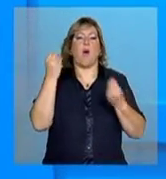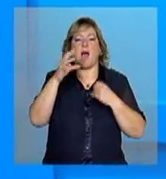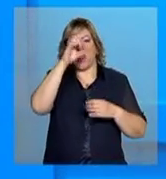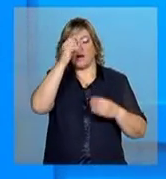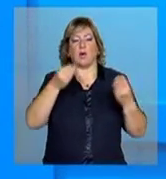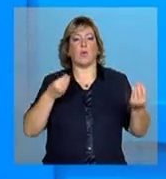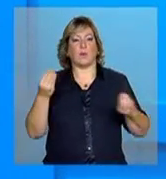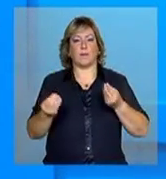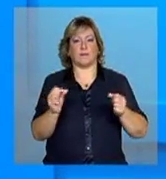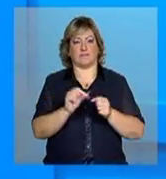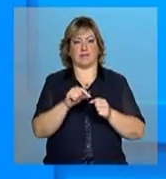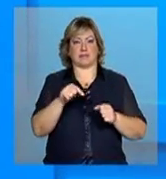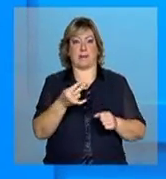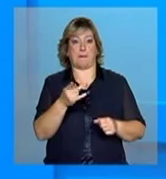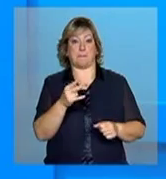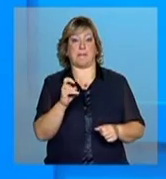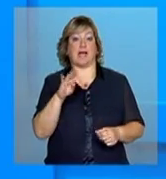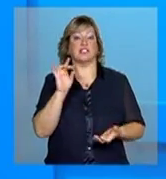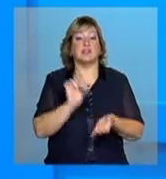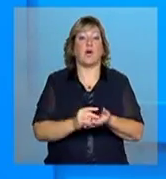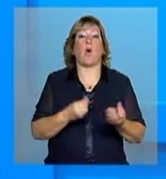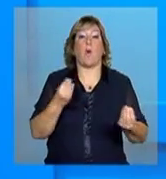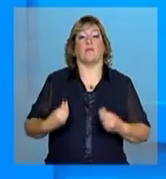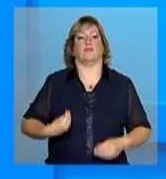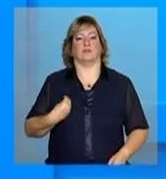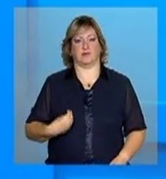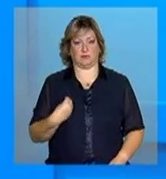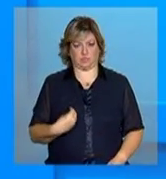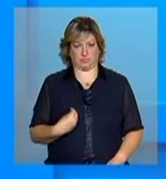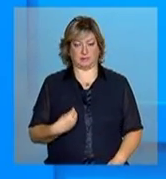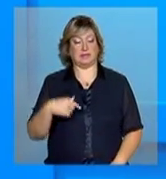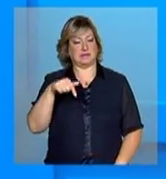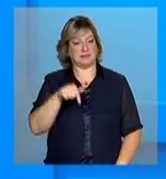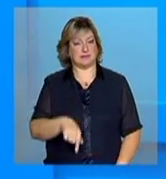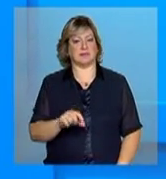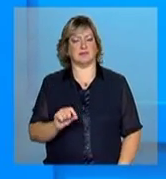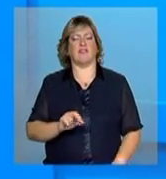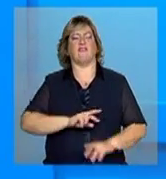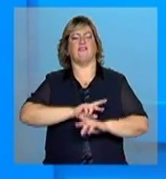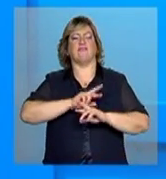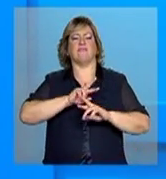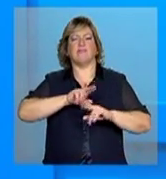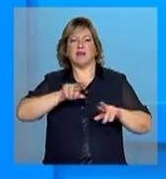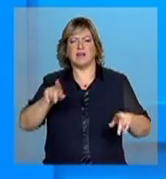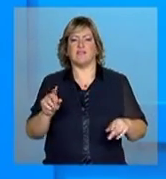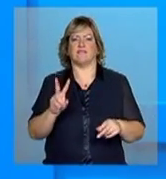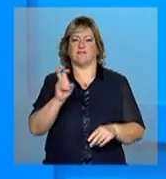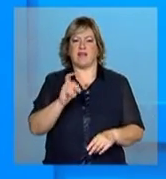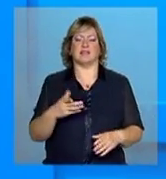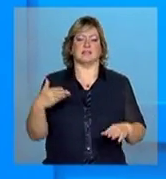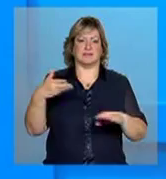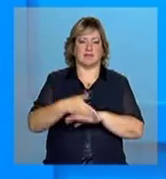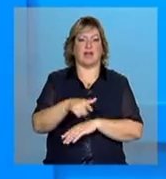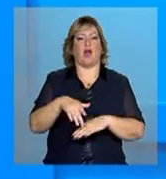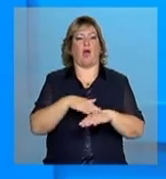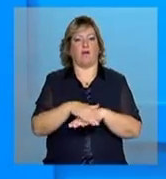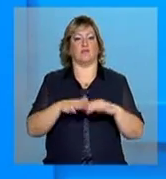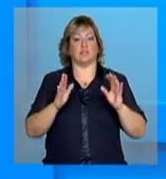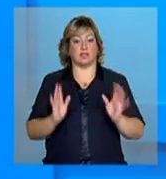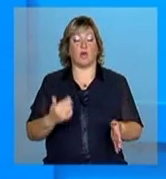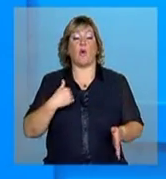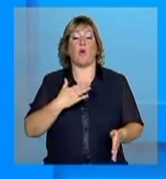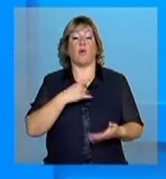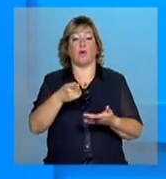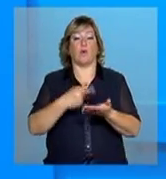cadastramento. Quando ele é feito, a gente conversou várias vezes aqui, né? Eu gostaria que você me explicasse o alvo